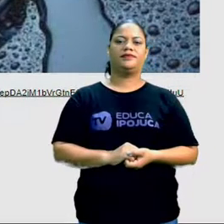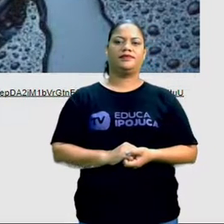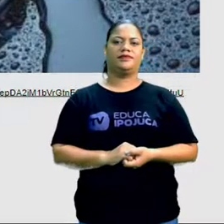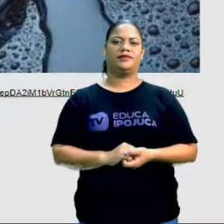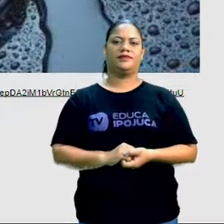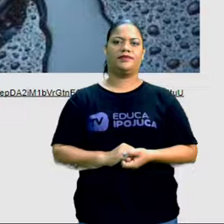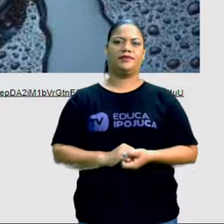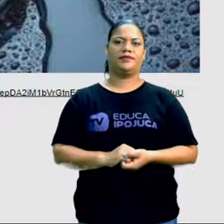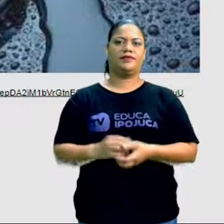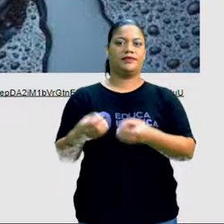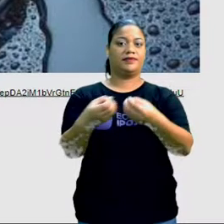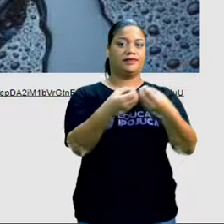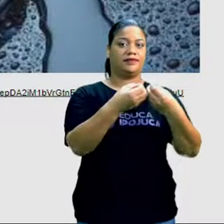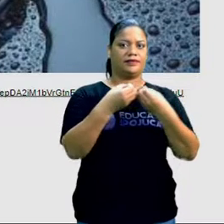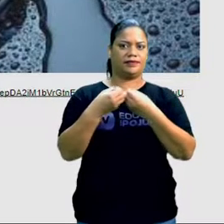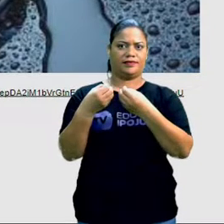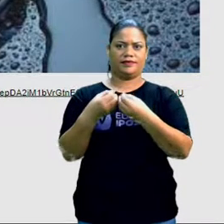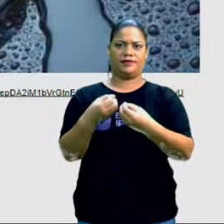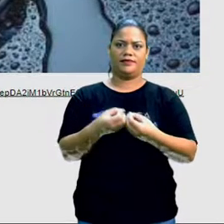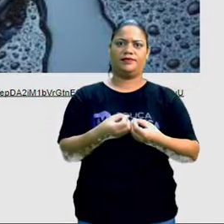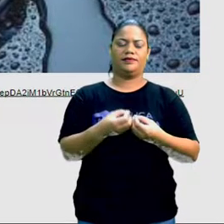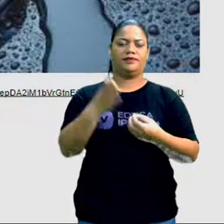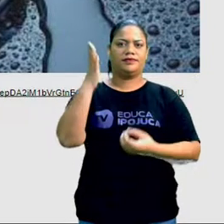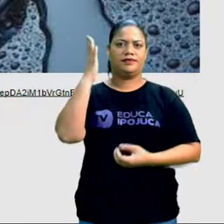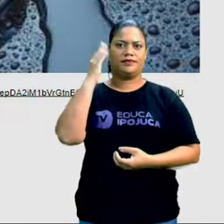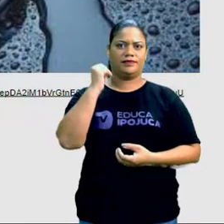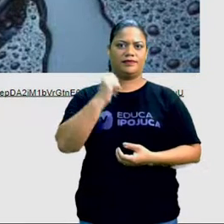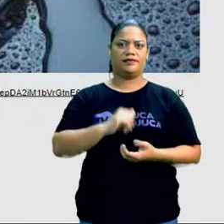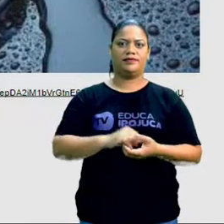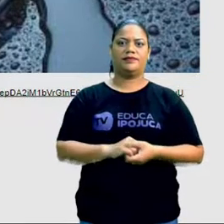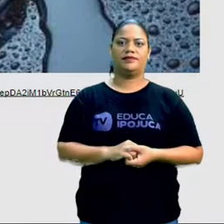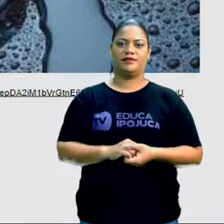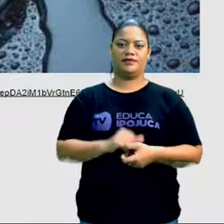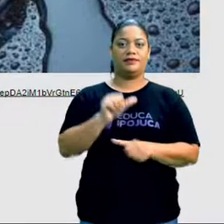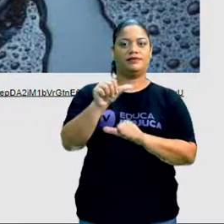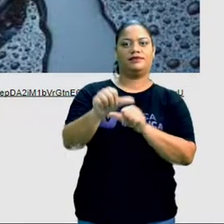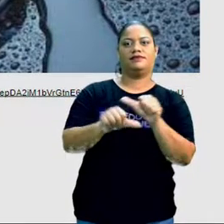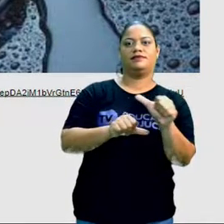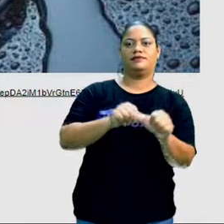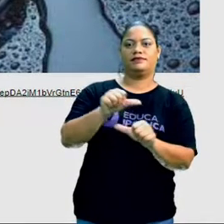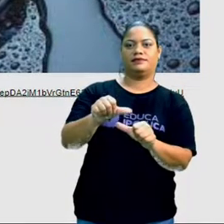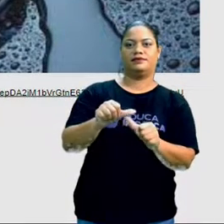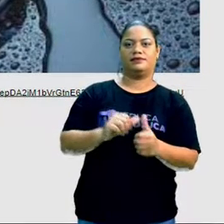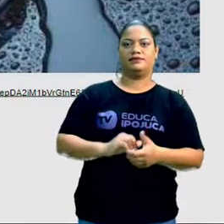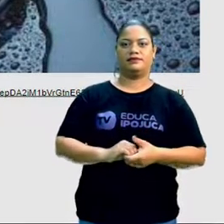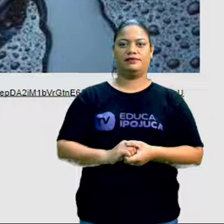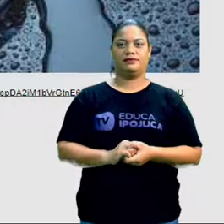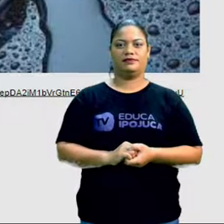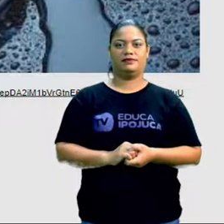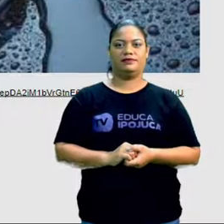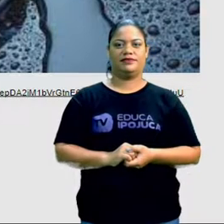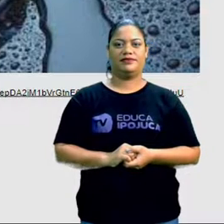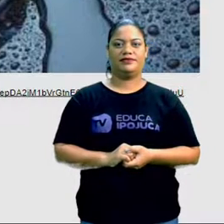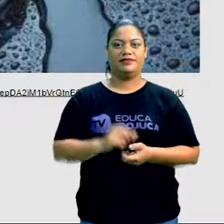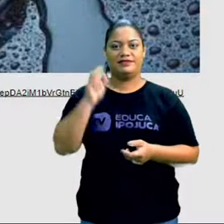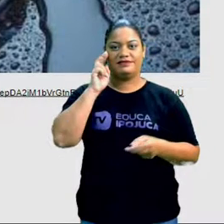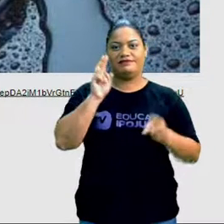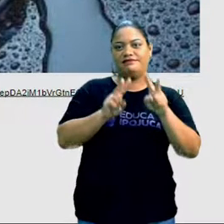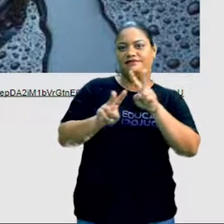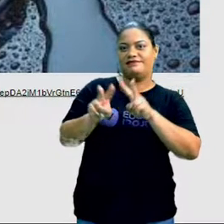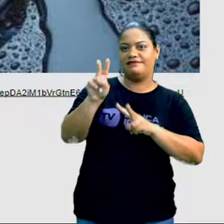observe a sua volta e identifique algumas transformações. Então se você